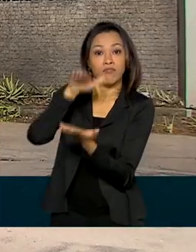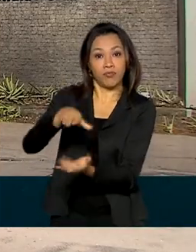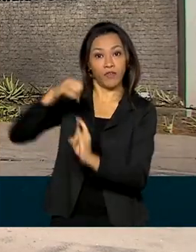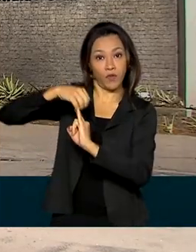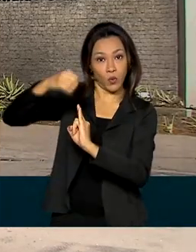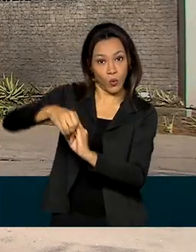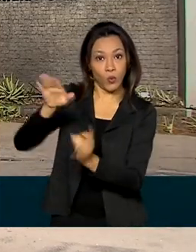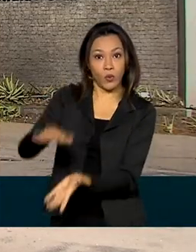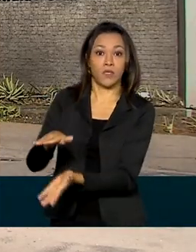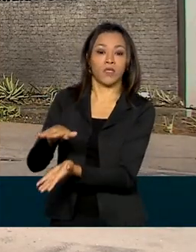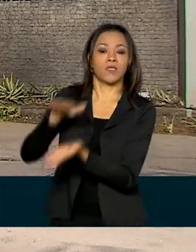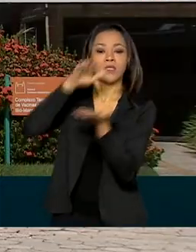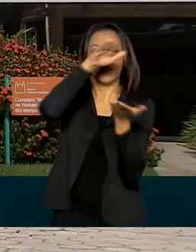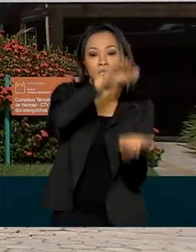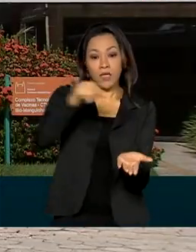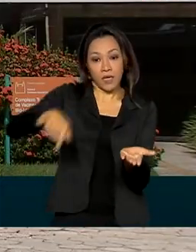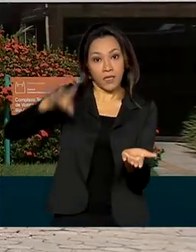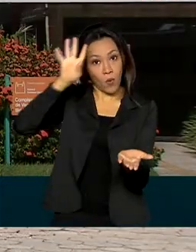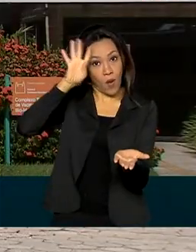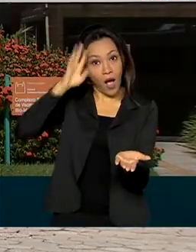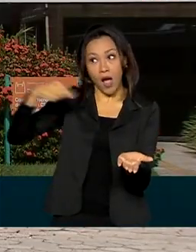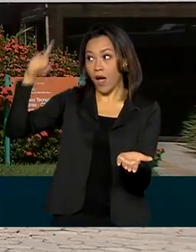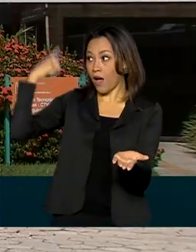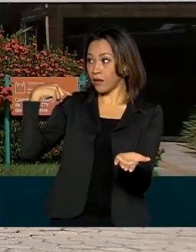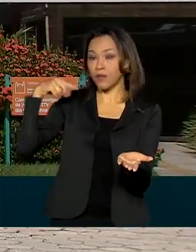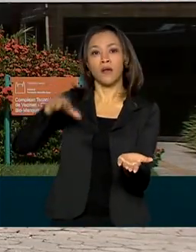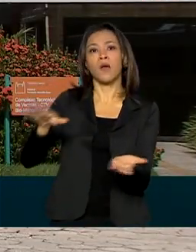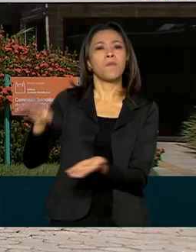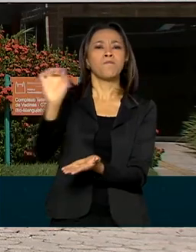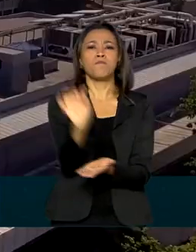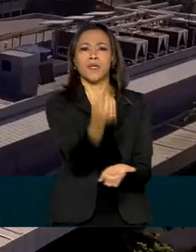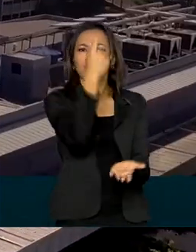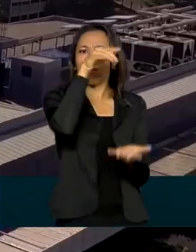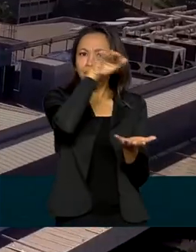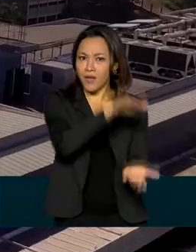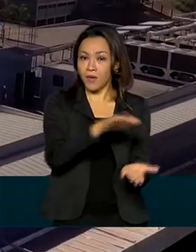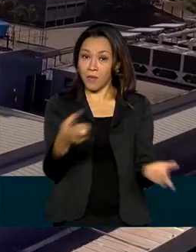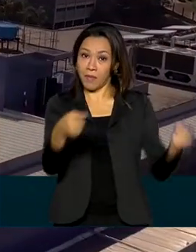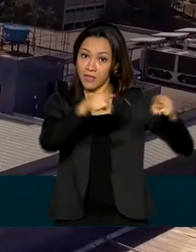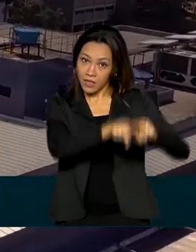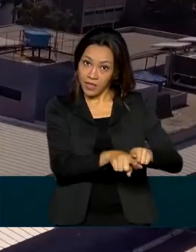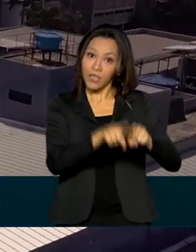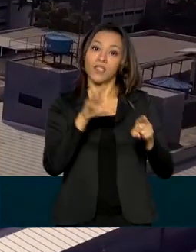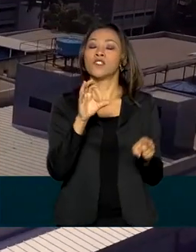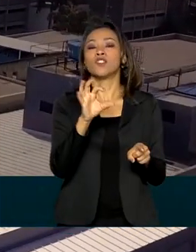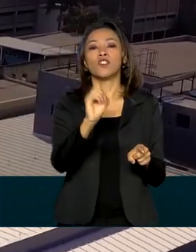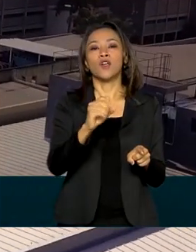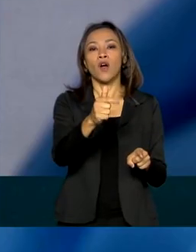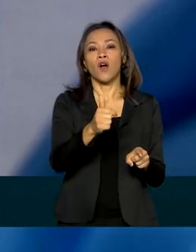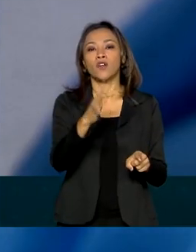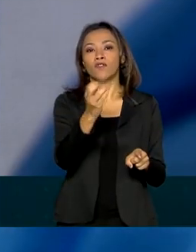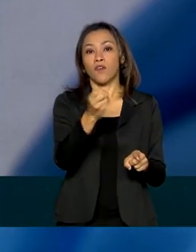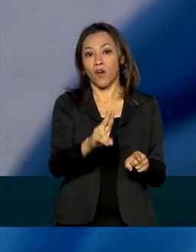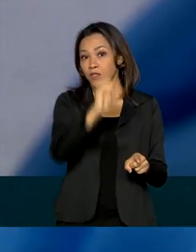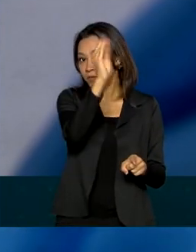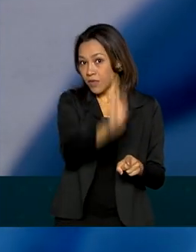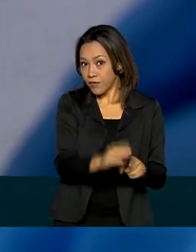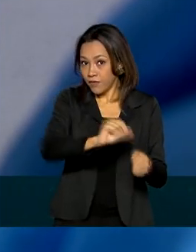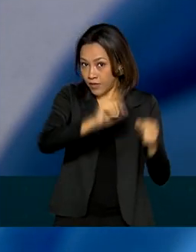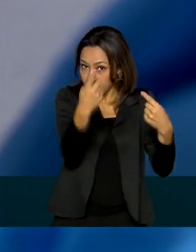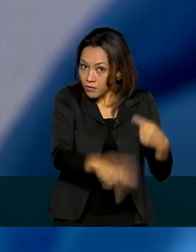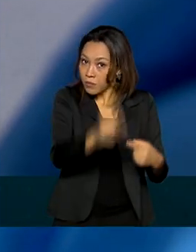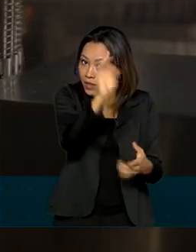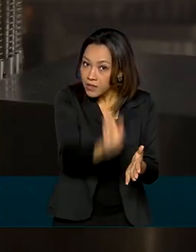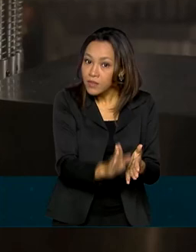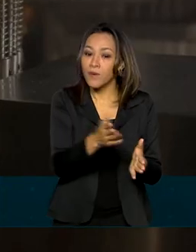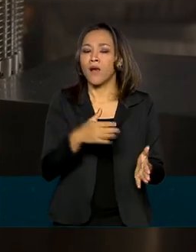nesta quarta-feira são o primeiro lote do imunizante Oxford AstraZeneca produzido no Brasil. Até o fim desta semana